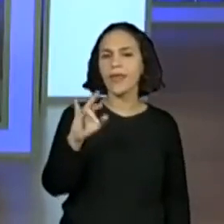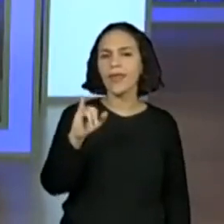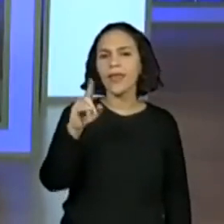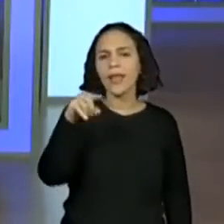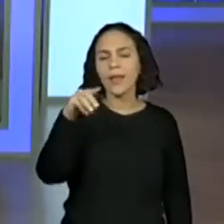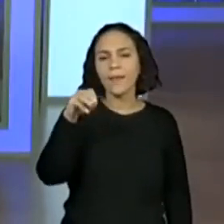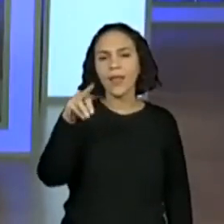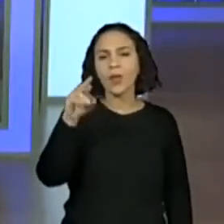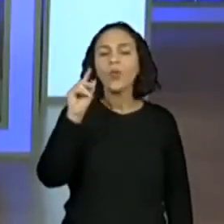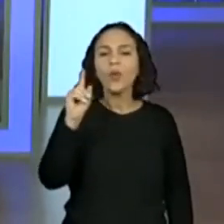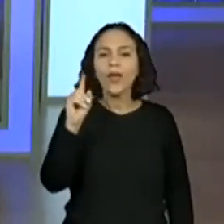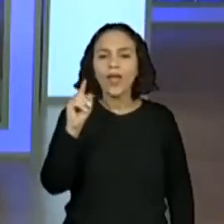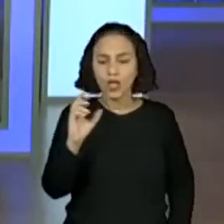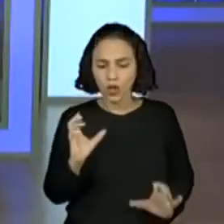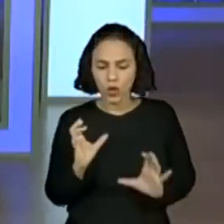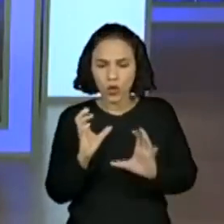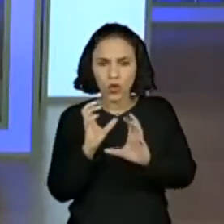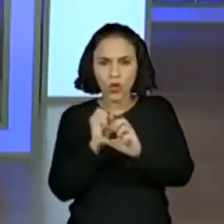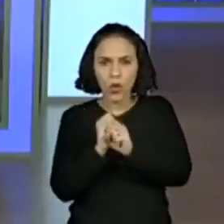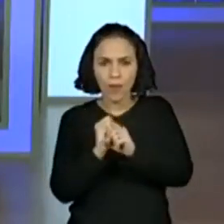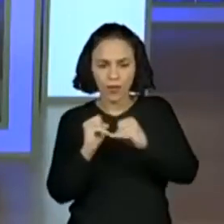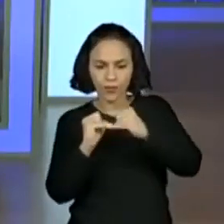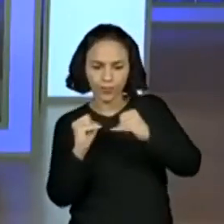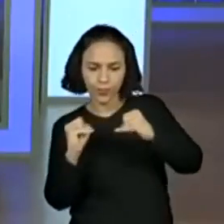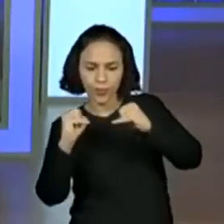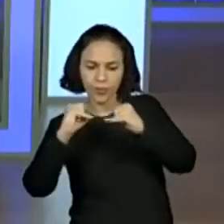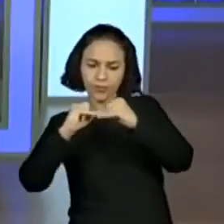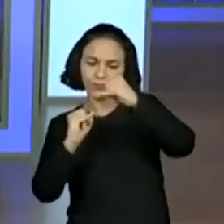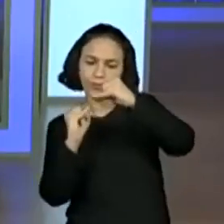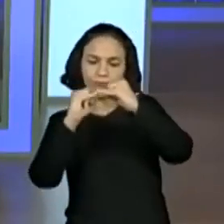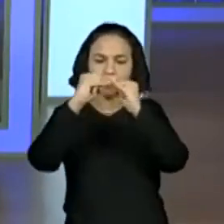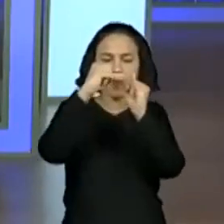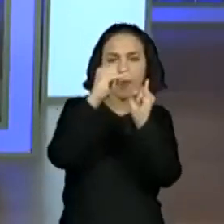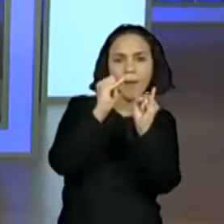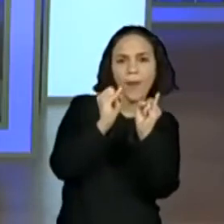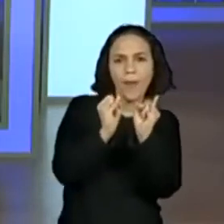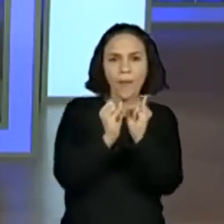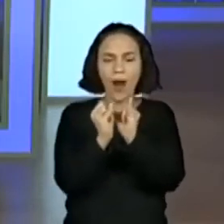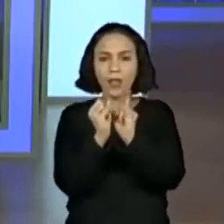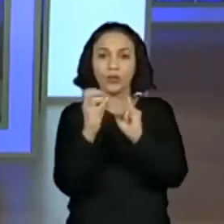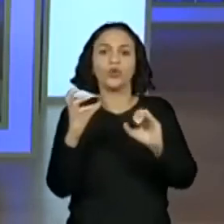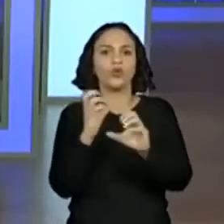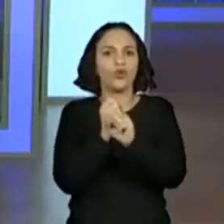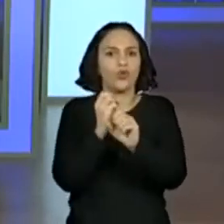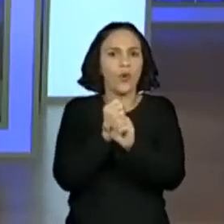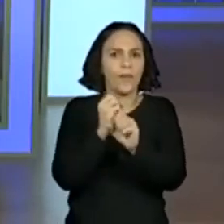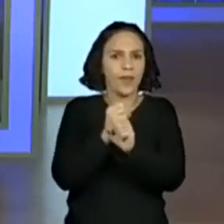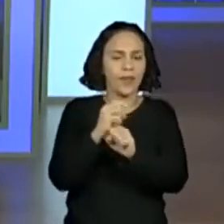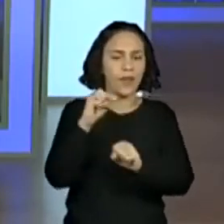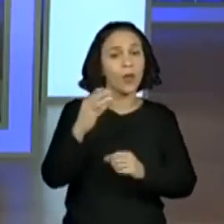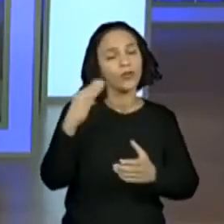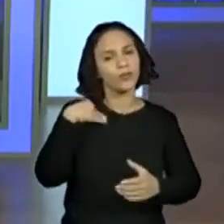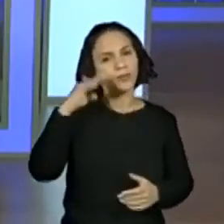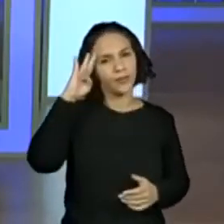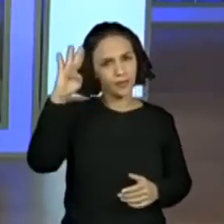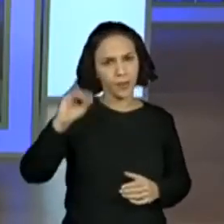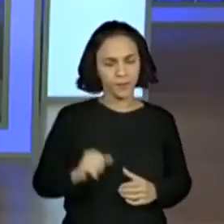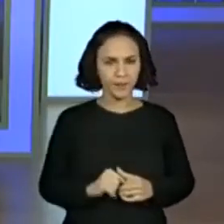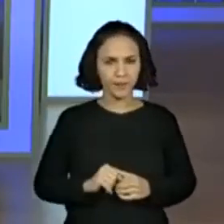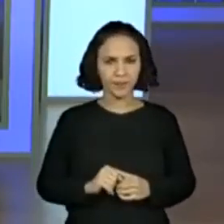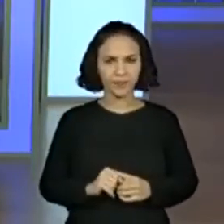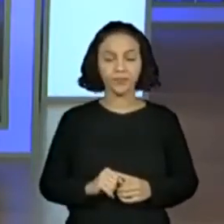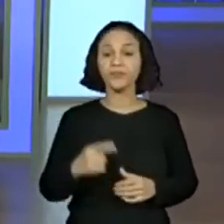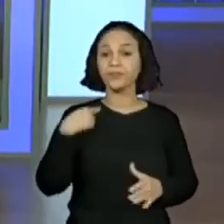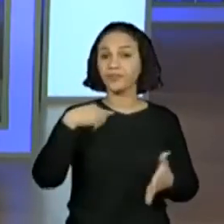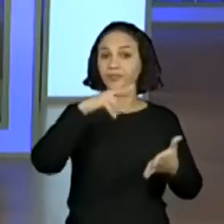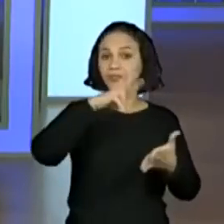de figuras planas. Esse, digamos que é o objetivo central da nossa aula de hoje, ok? Então, vamos ler